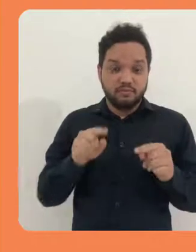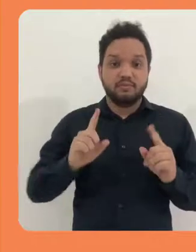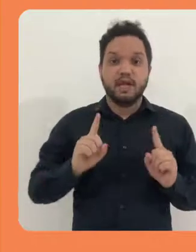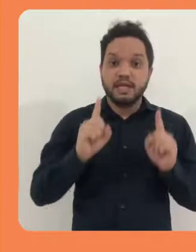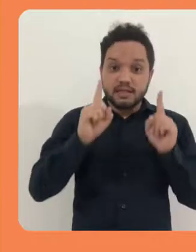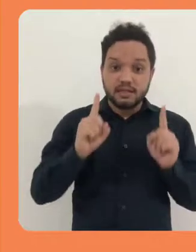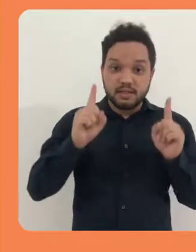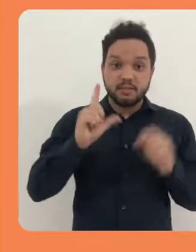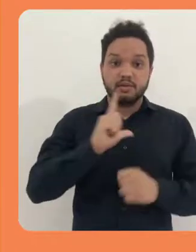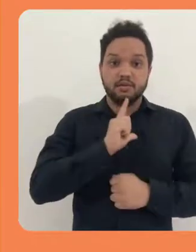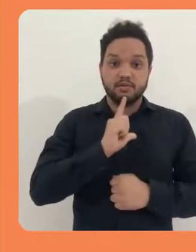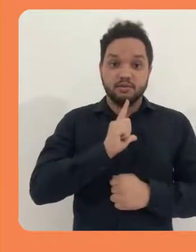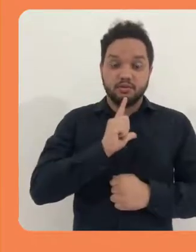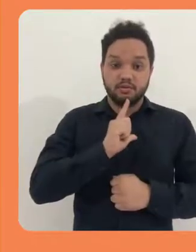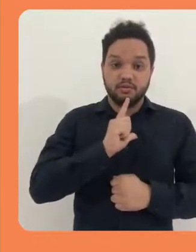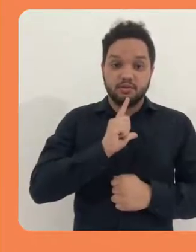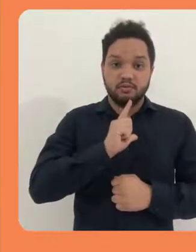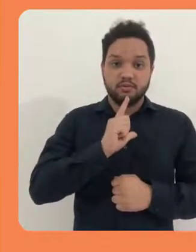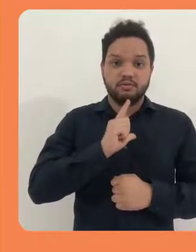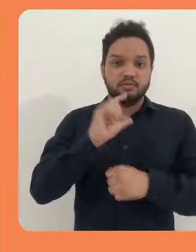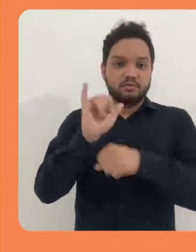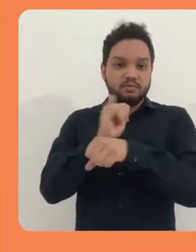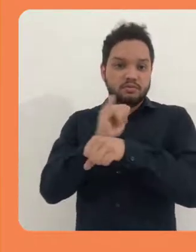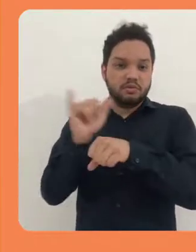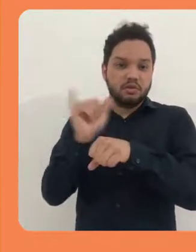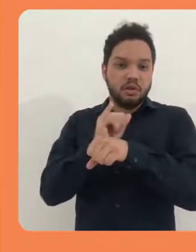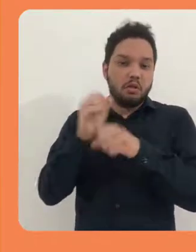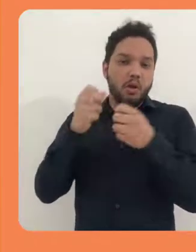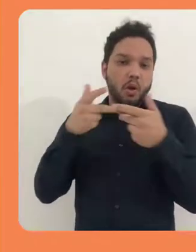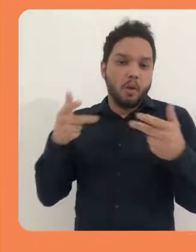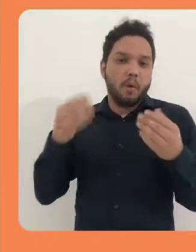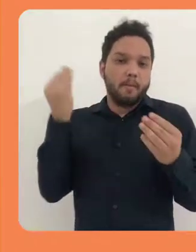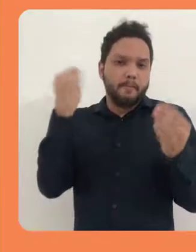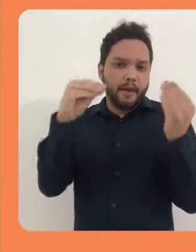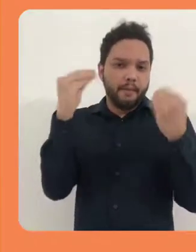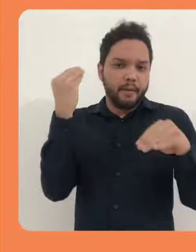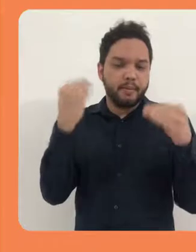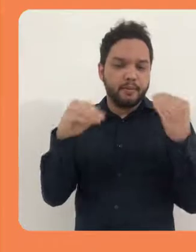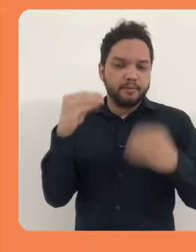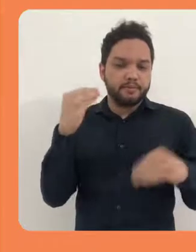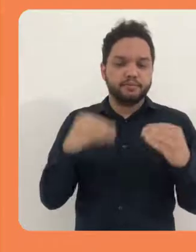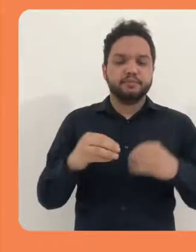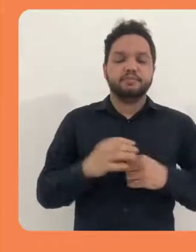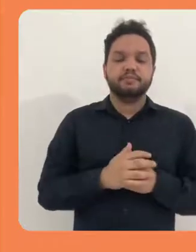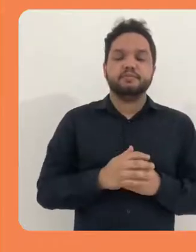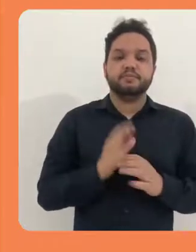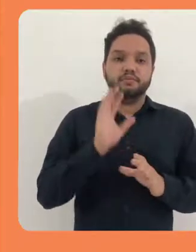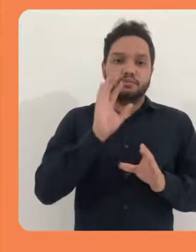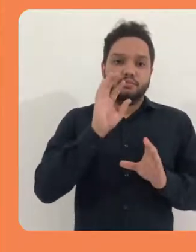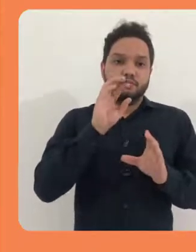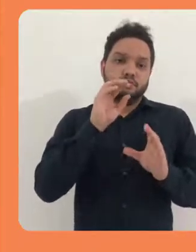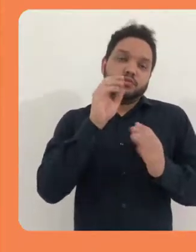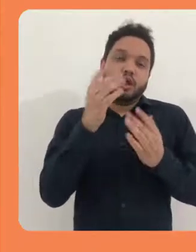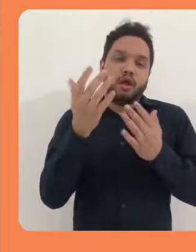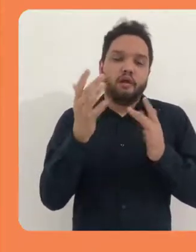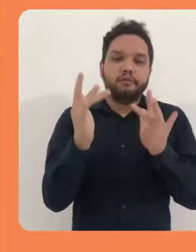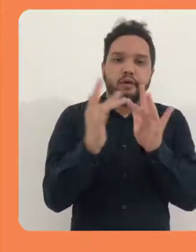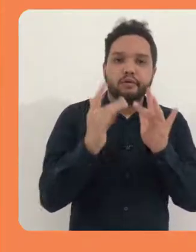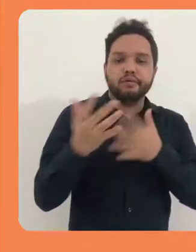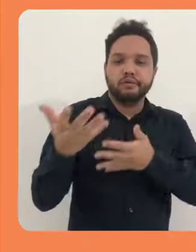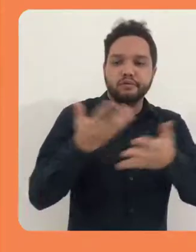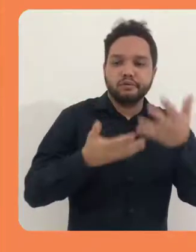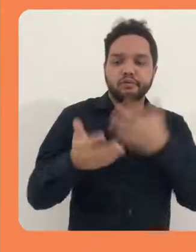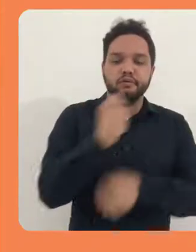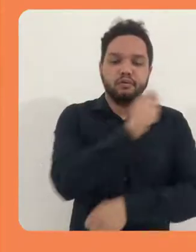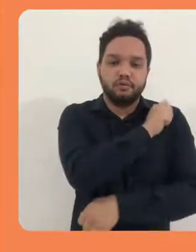dentro do nosso vídeo. O vídeo está sendo apresentado aqui e aqui em cima nós temos os